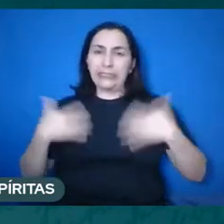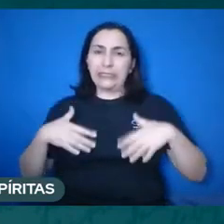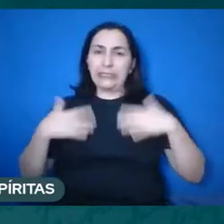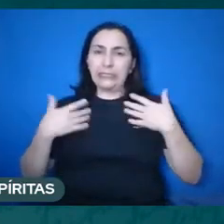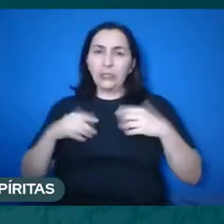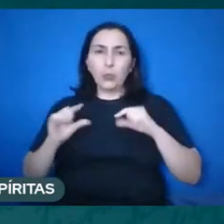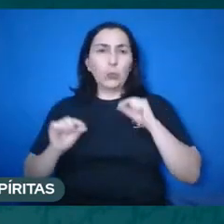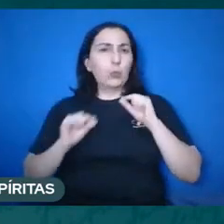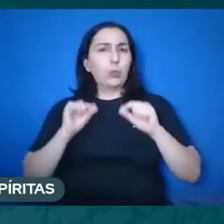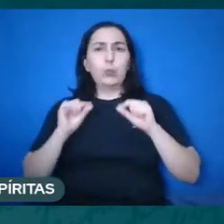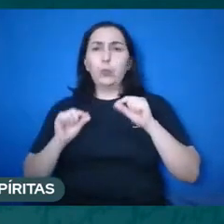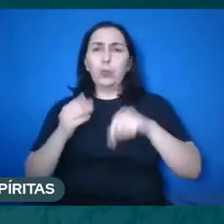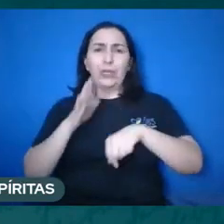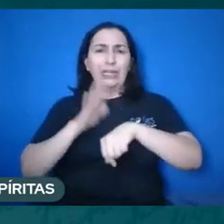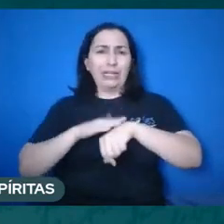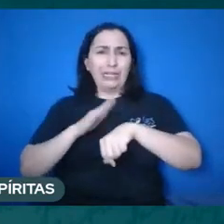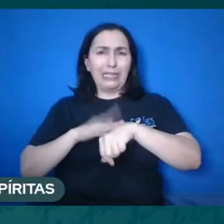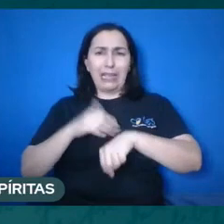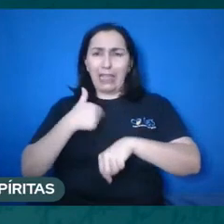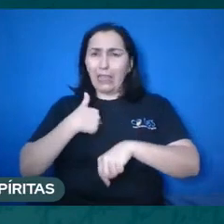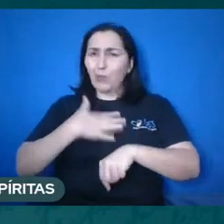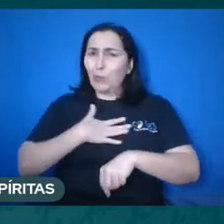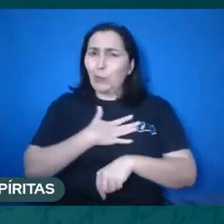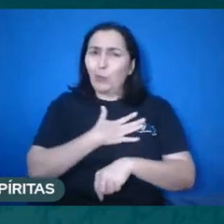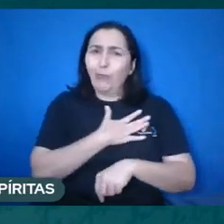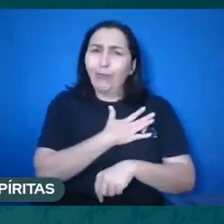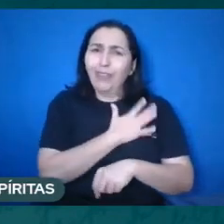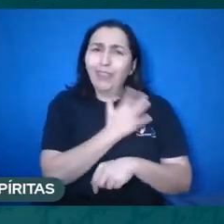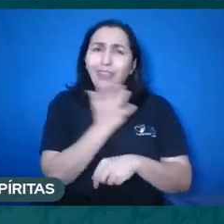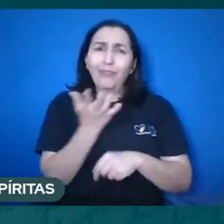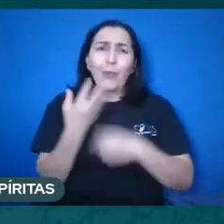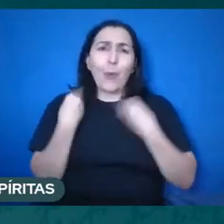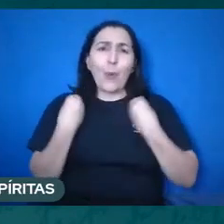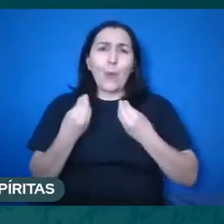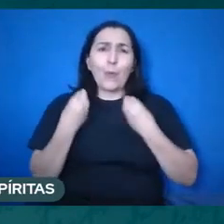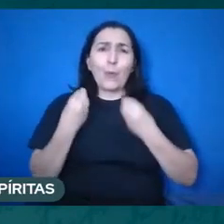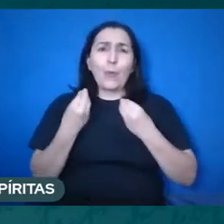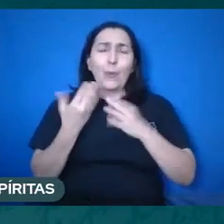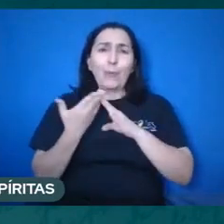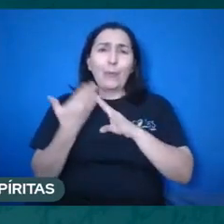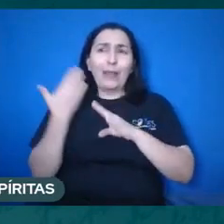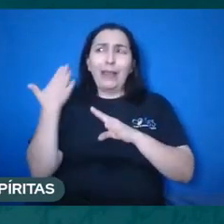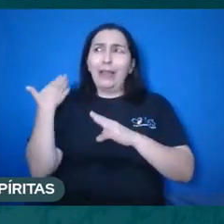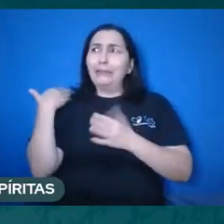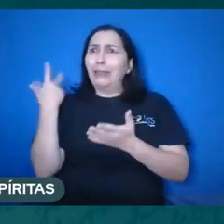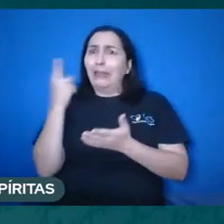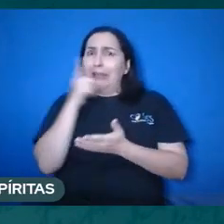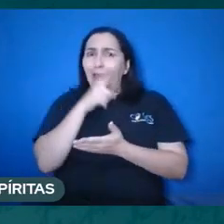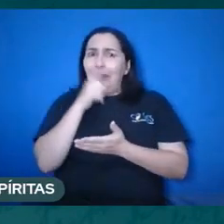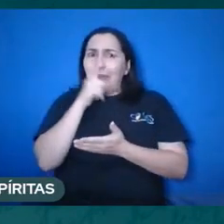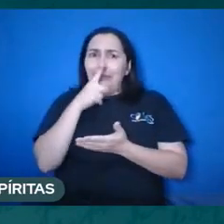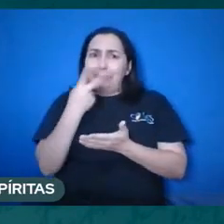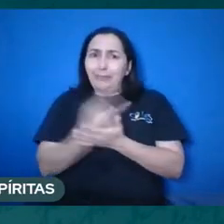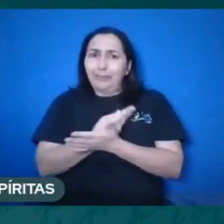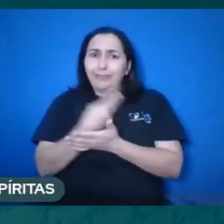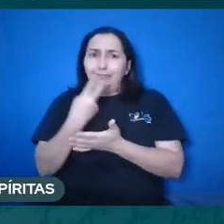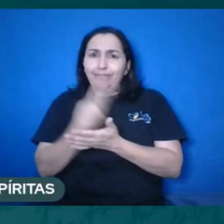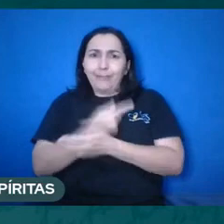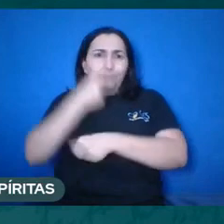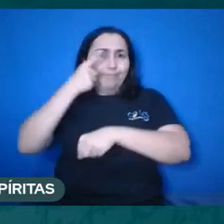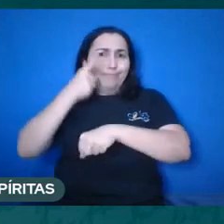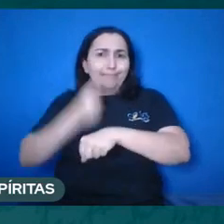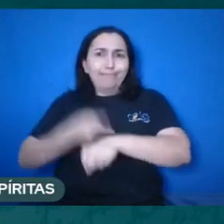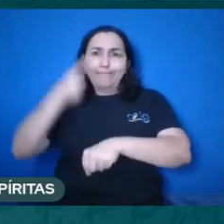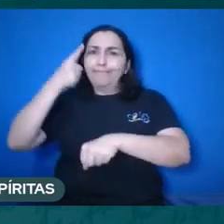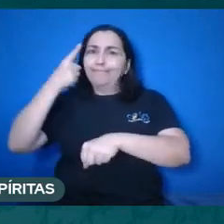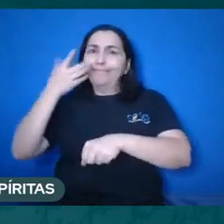Eu fui péssimo, né? Como eu estava enganado. E, naquela hora, ele tinha a opção simplesmente